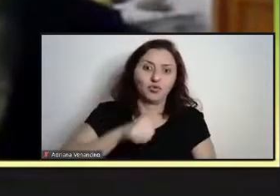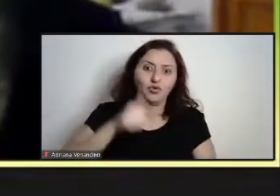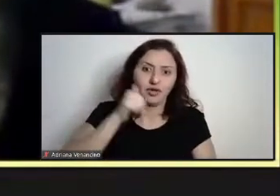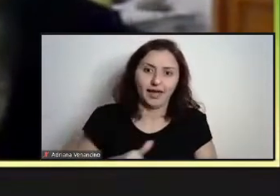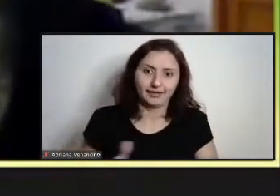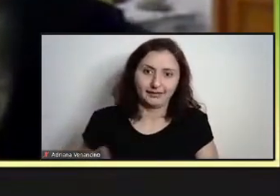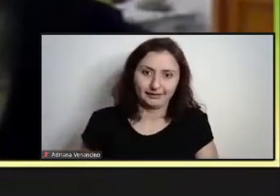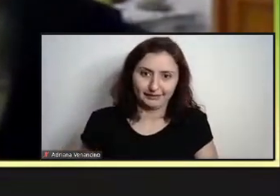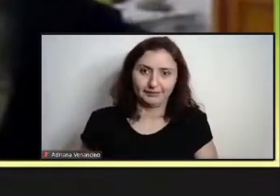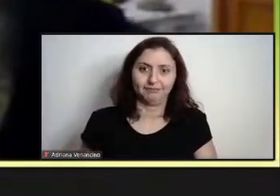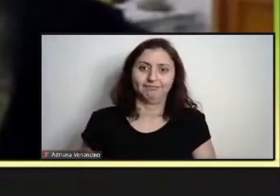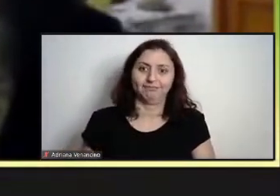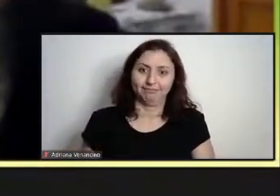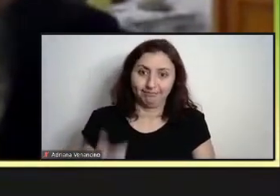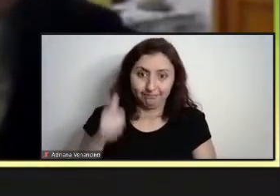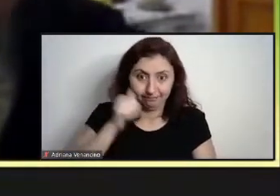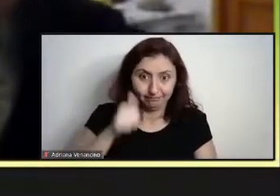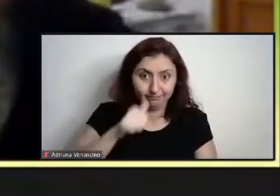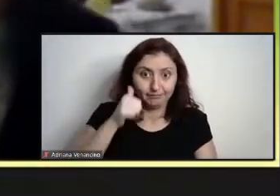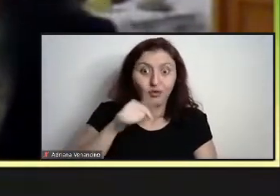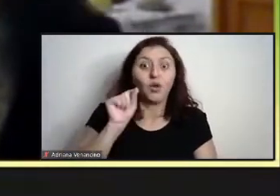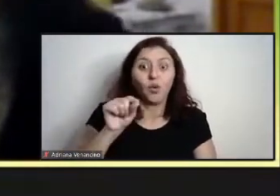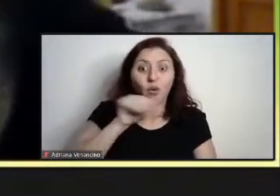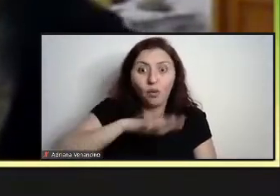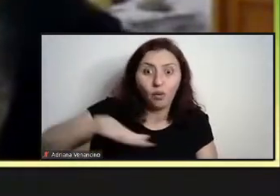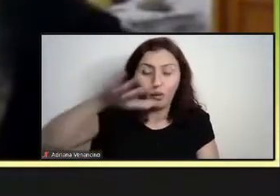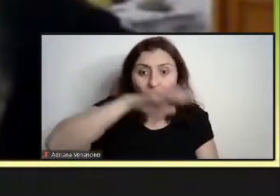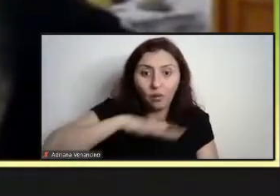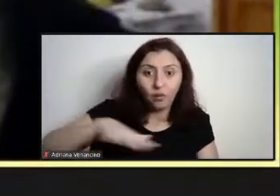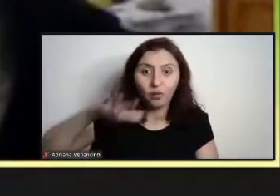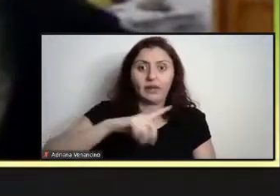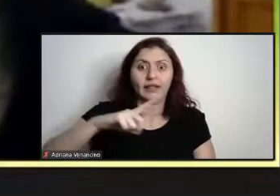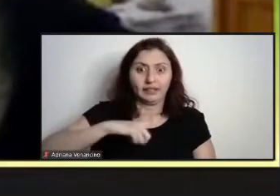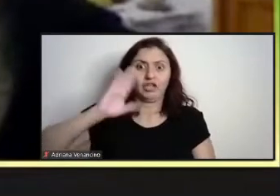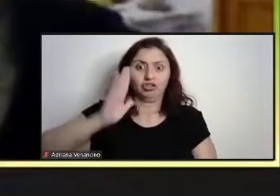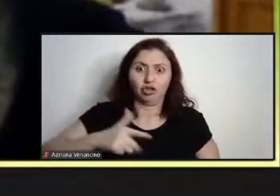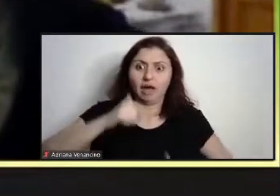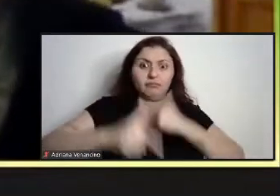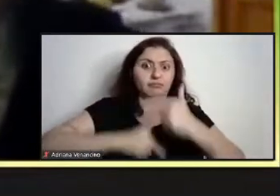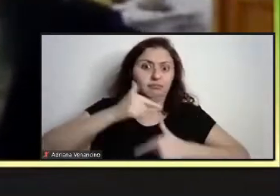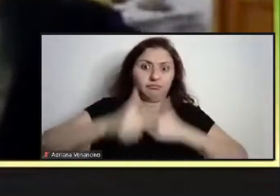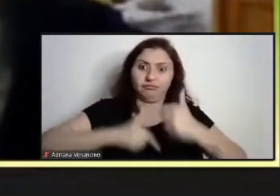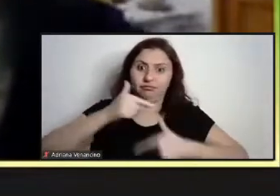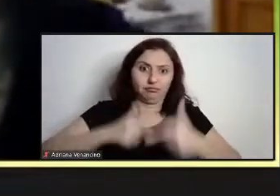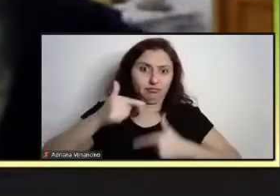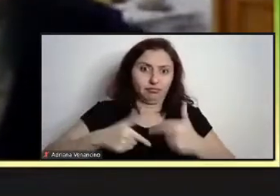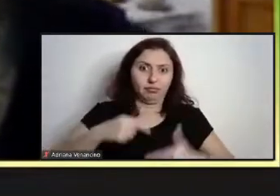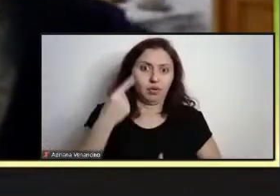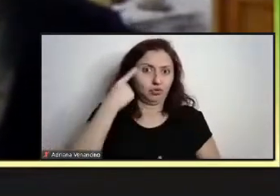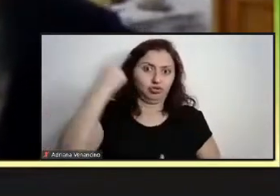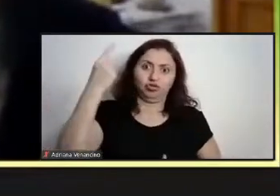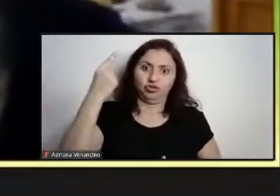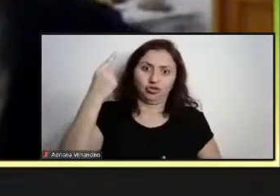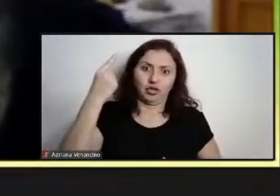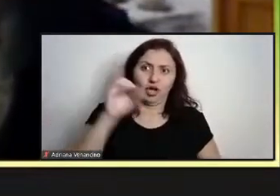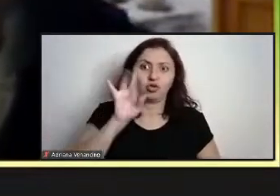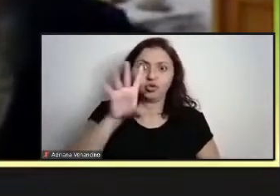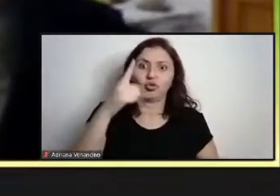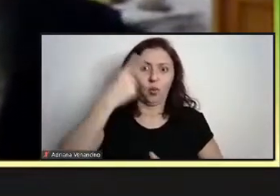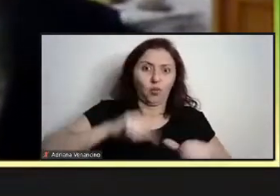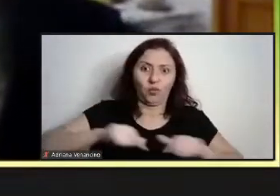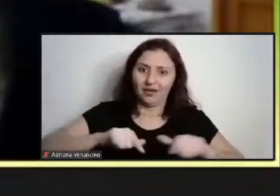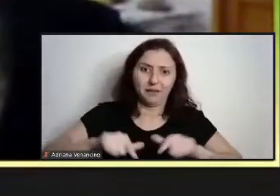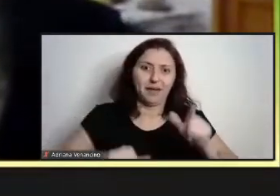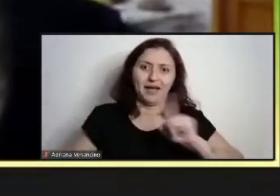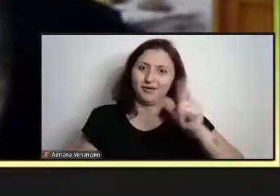vezes, realizam, já realizavam várias atividades durante o dia, às vezes não era um contrato só. Várias